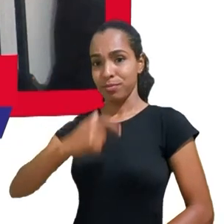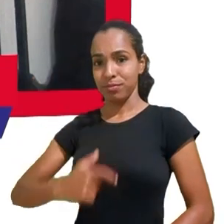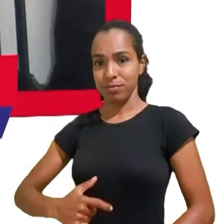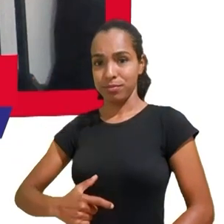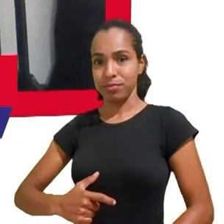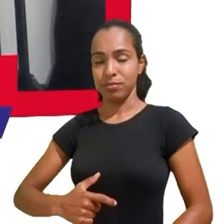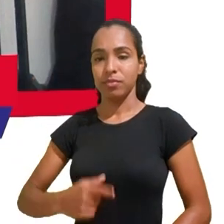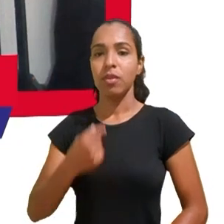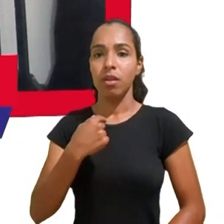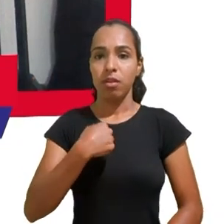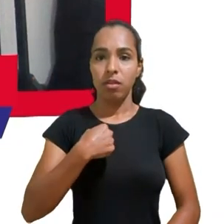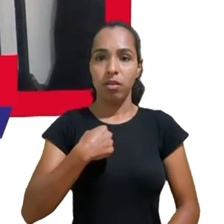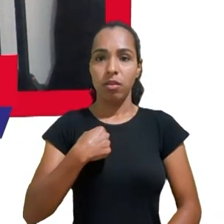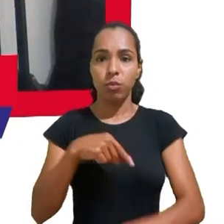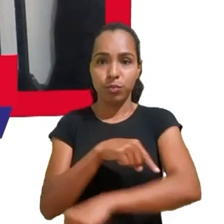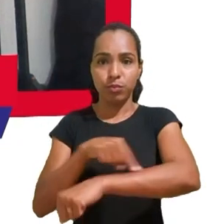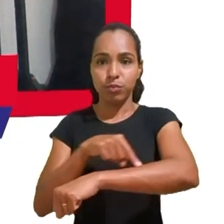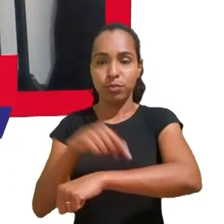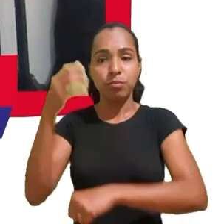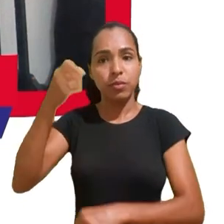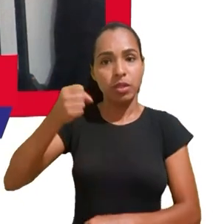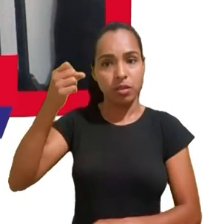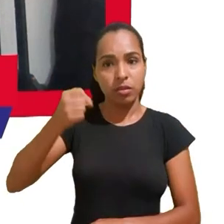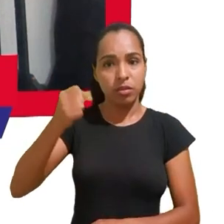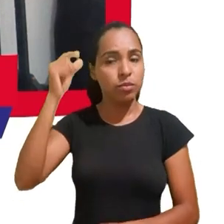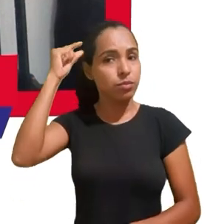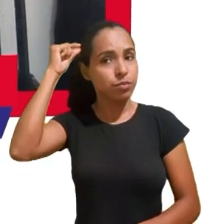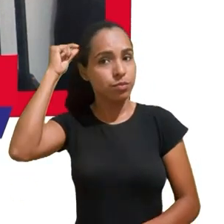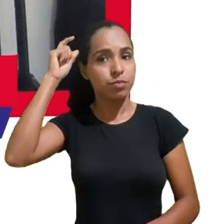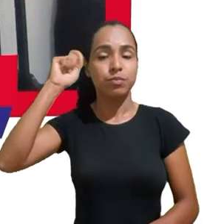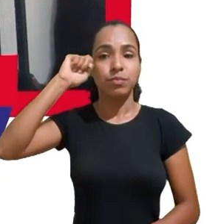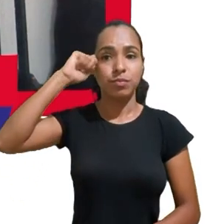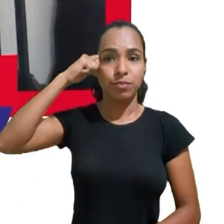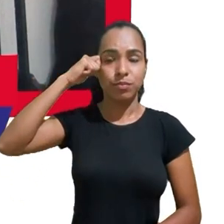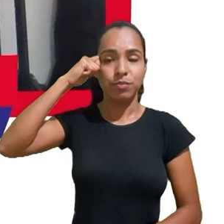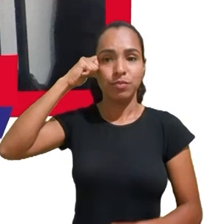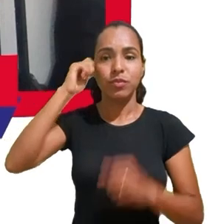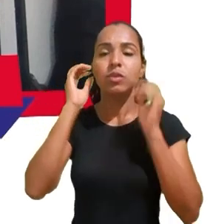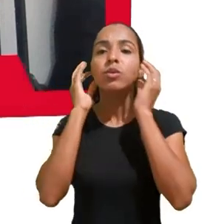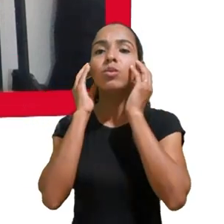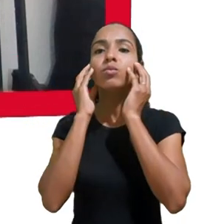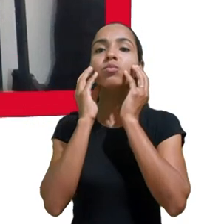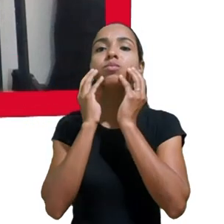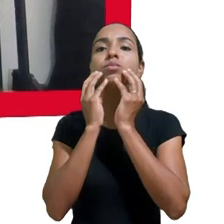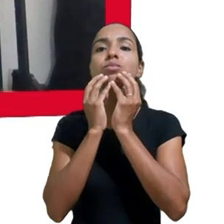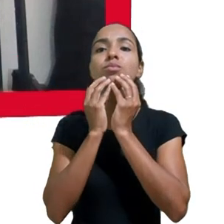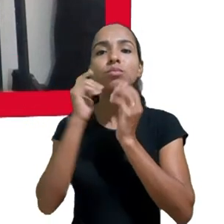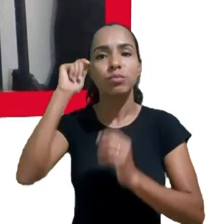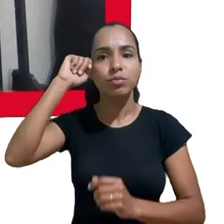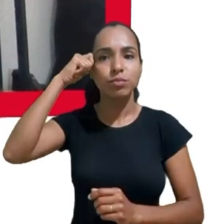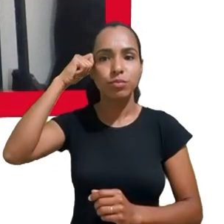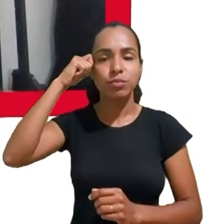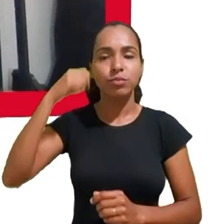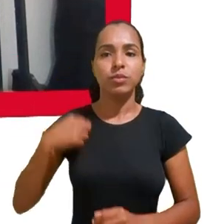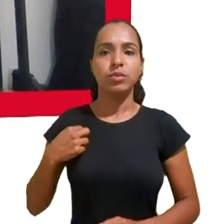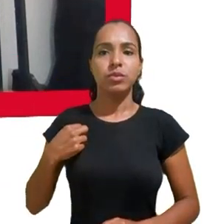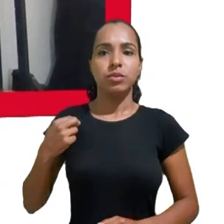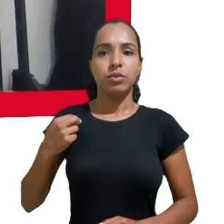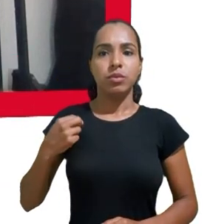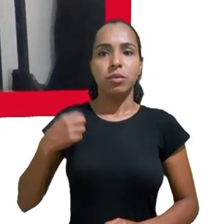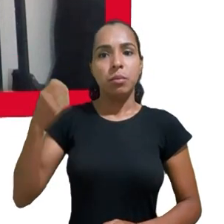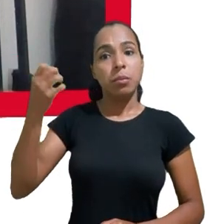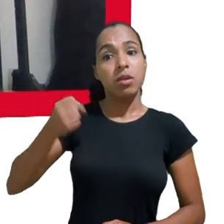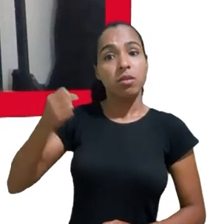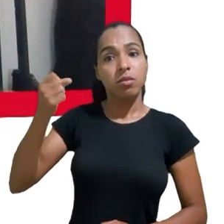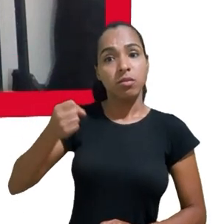latino, de cabelos negros, barba negra. Estou usando uma camisa social branca, um blazer escuro,